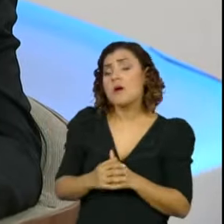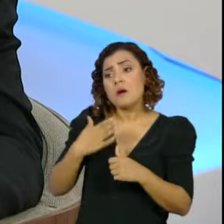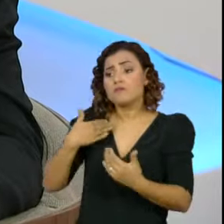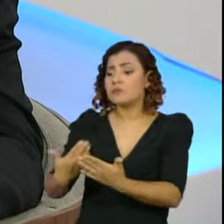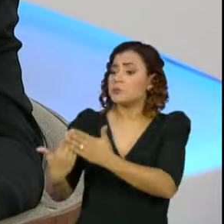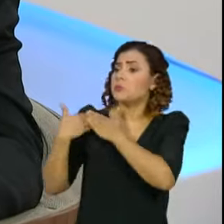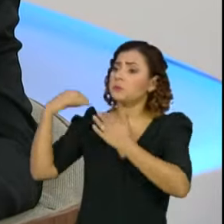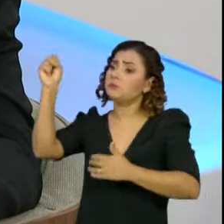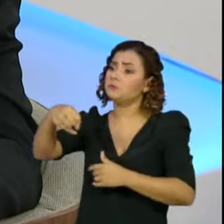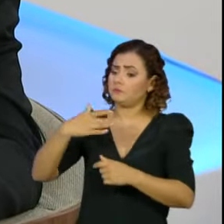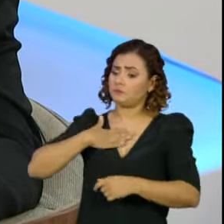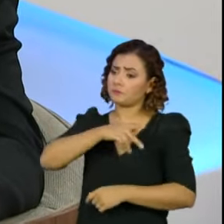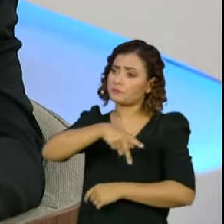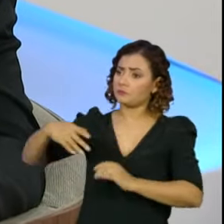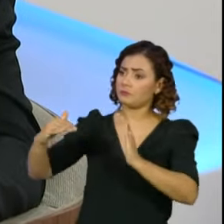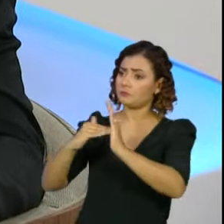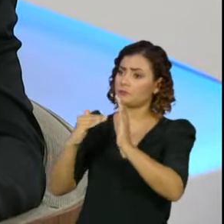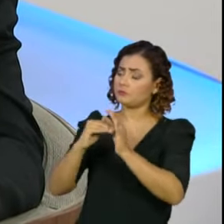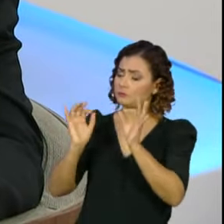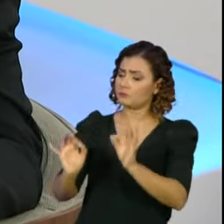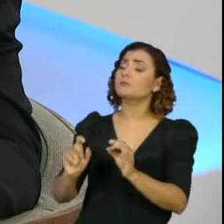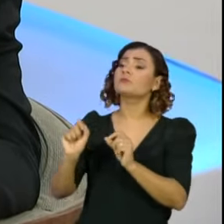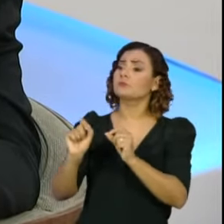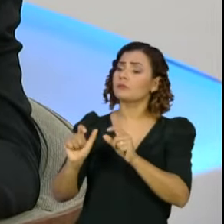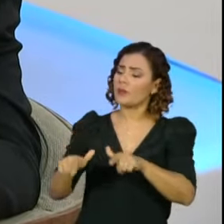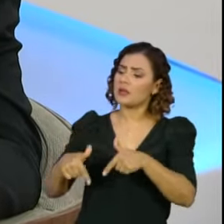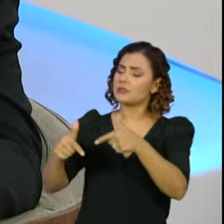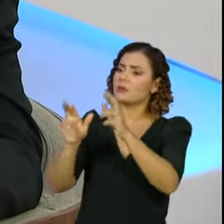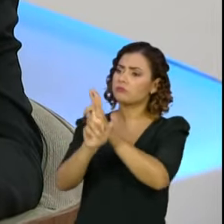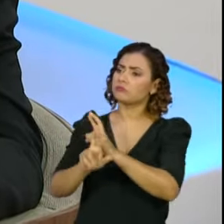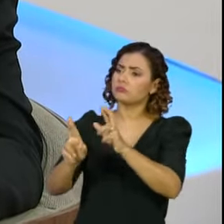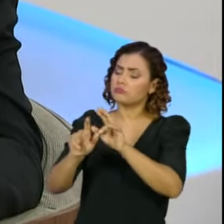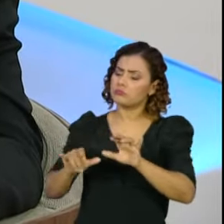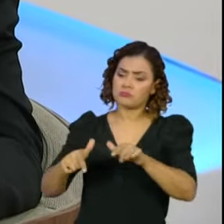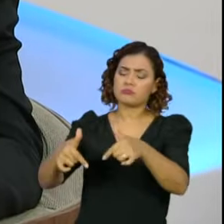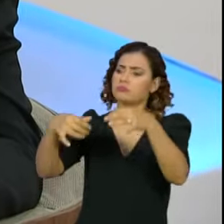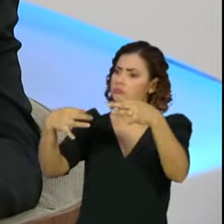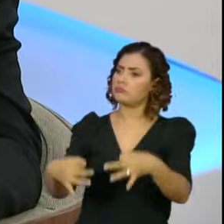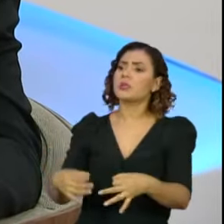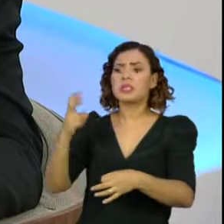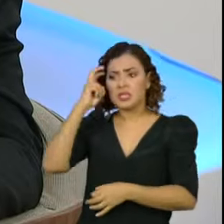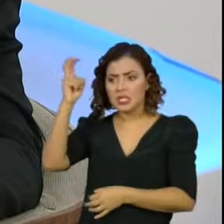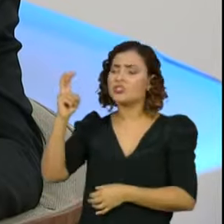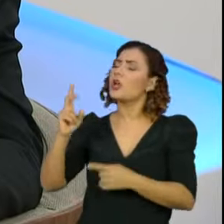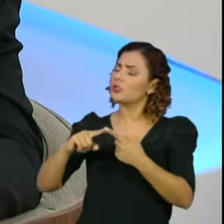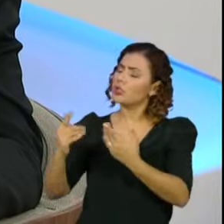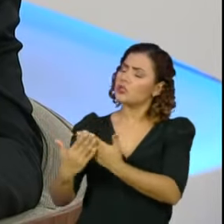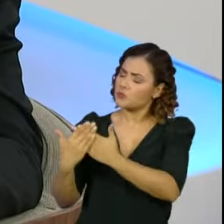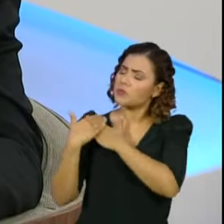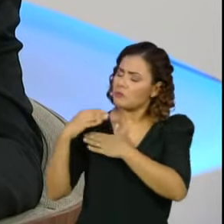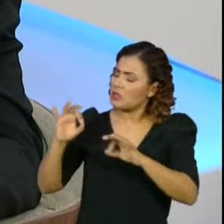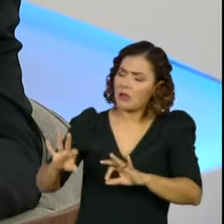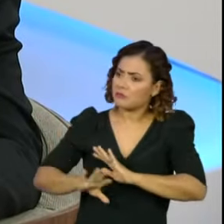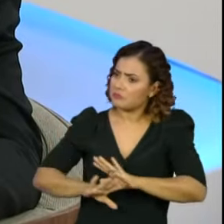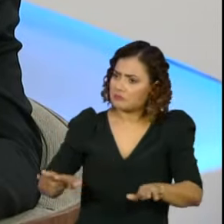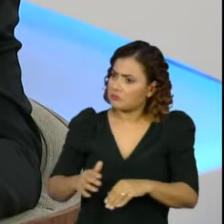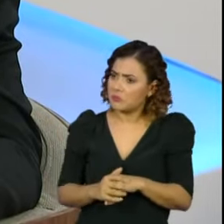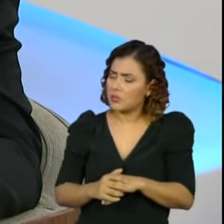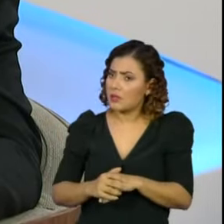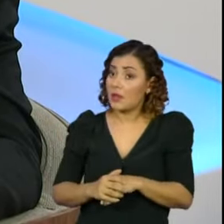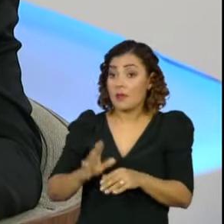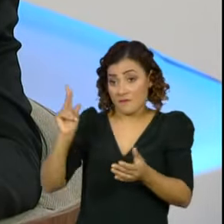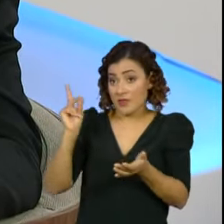responsabilidade como presidente do Senado, que é manter as ações que sejam efetivas, inteligentes e de responsabilidade. Na verdade,